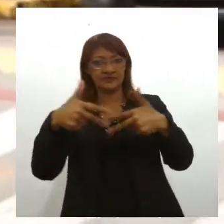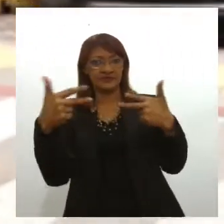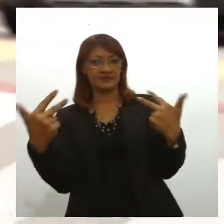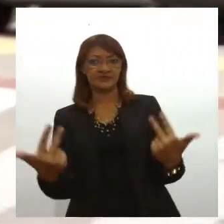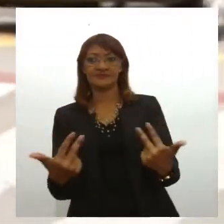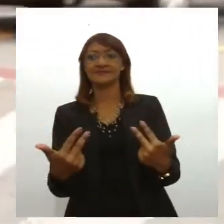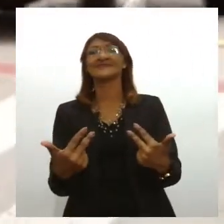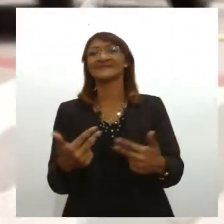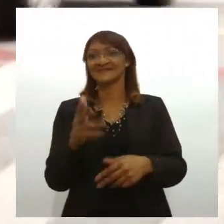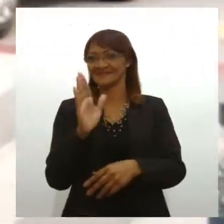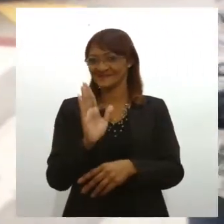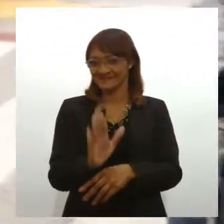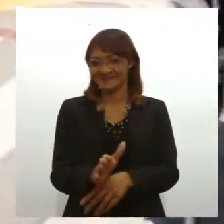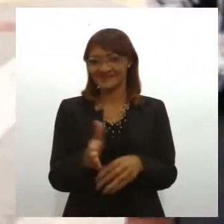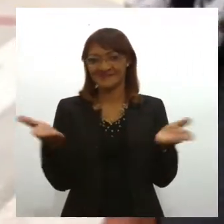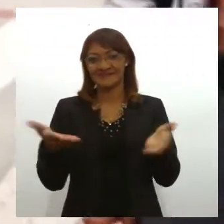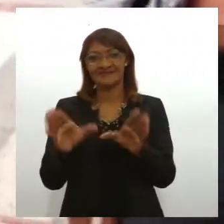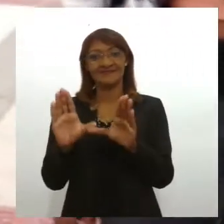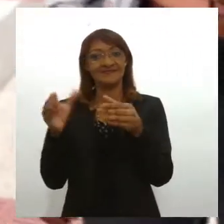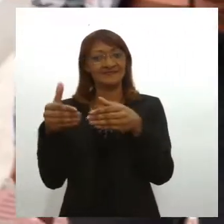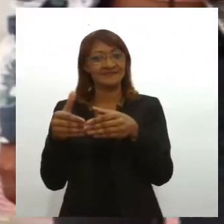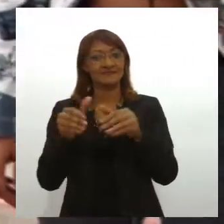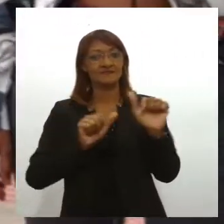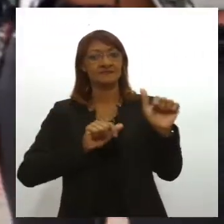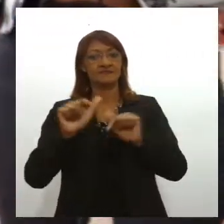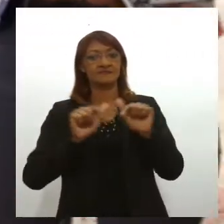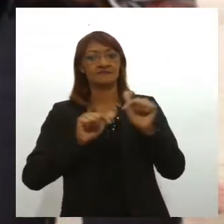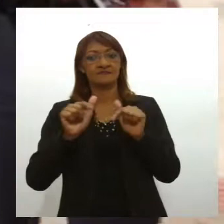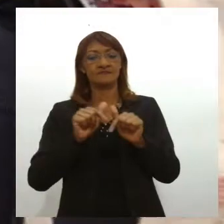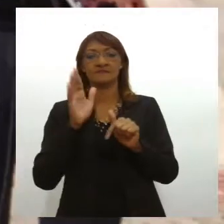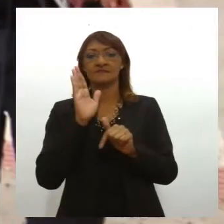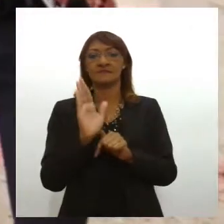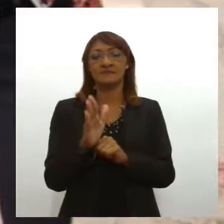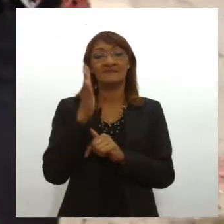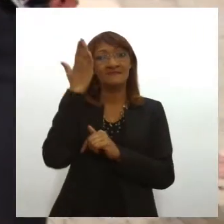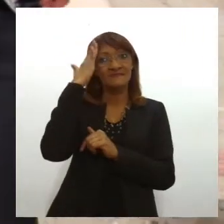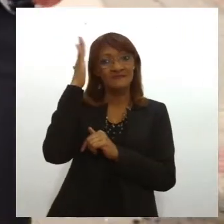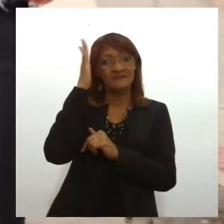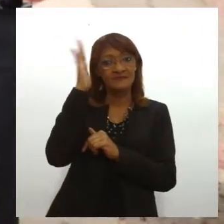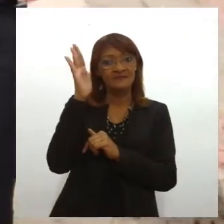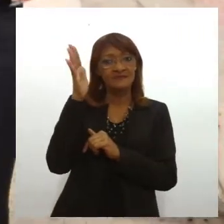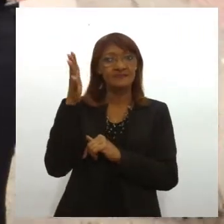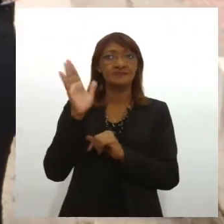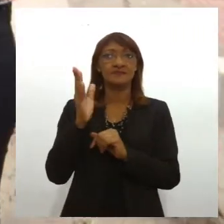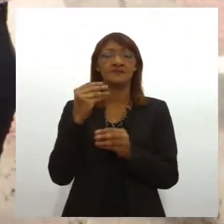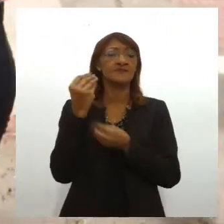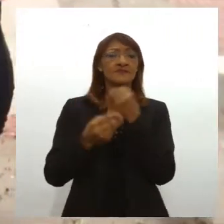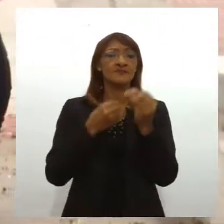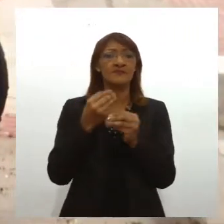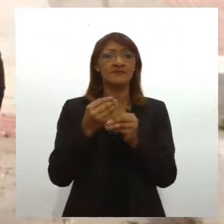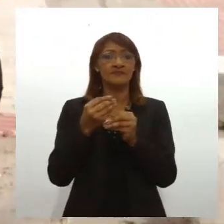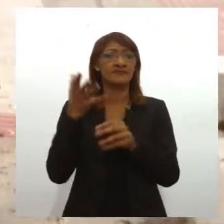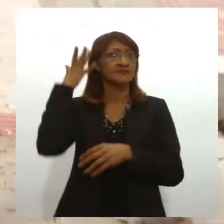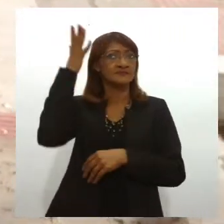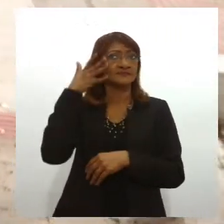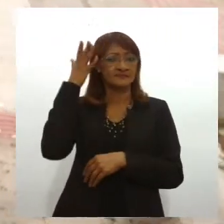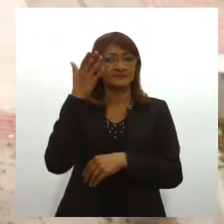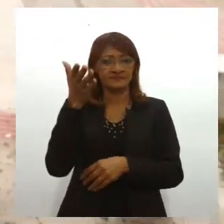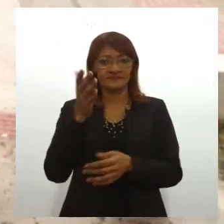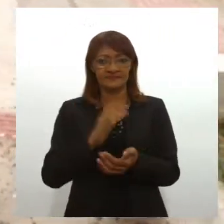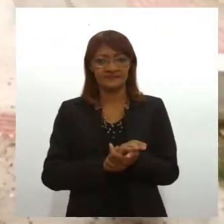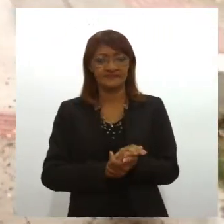que é coordenadora deste grupo de trabalho, para saber um pouquinho mais sobre esse evento. Carla, primeira coisa que eu queria te